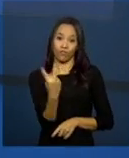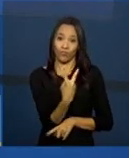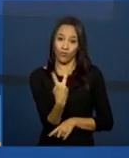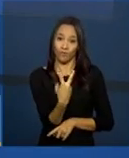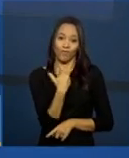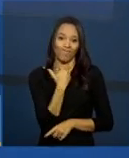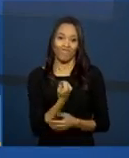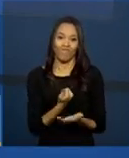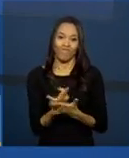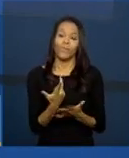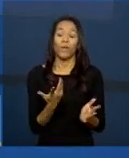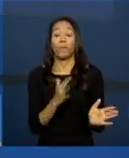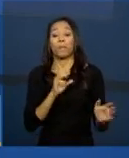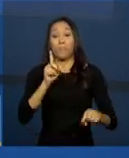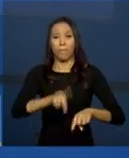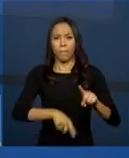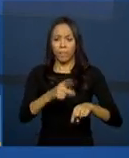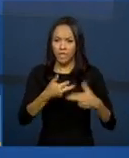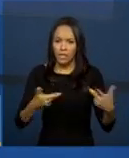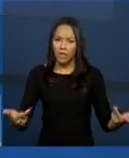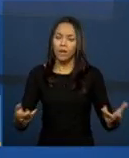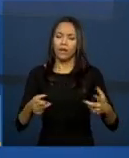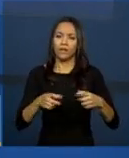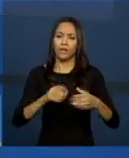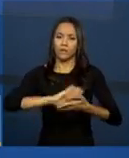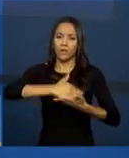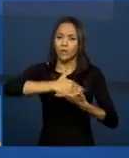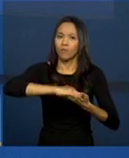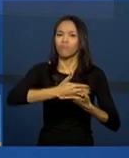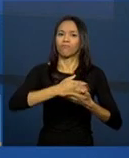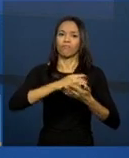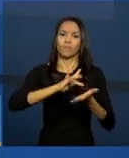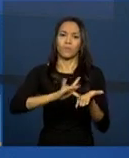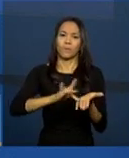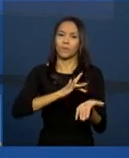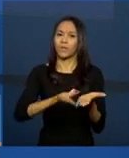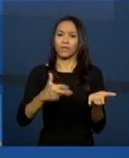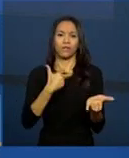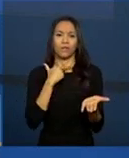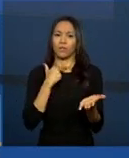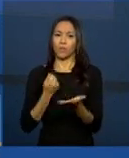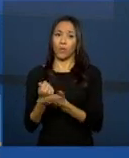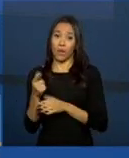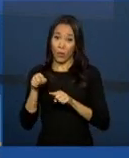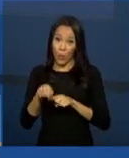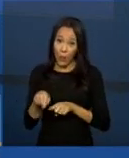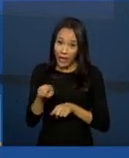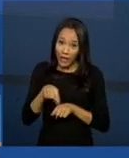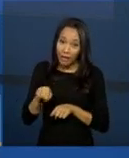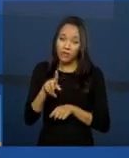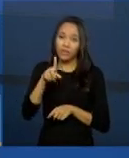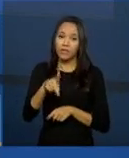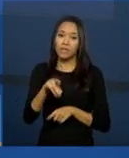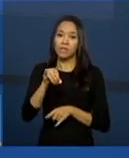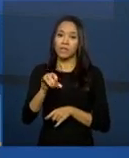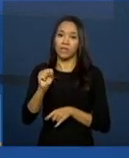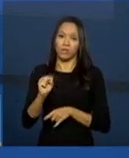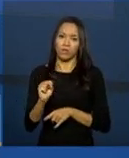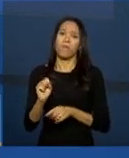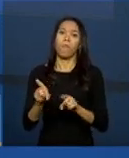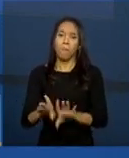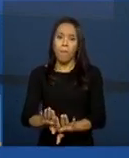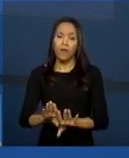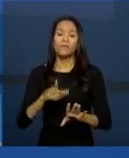De fato, equipamentos, atualmente a gente ainda não pode comprar com esses pisos, podemos comprar com recursos do IGD e,